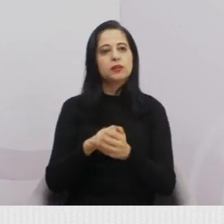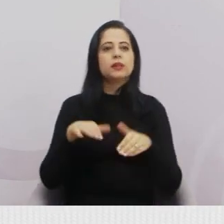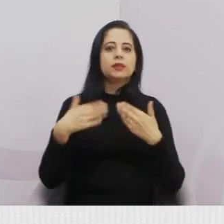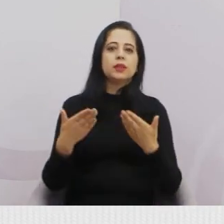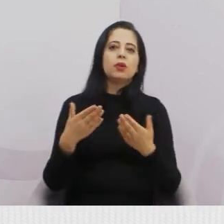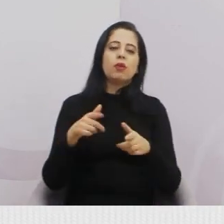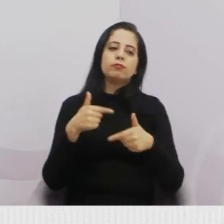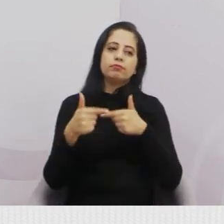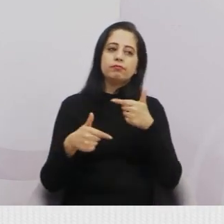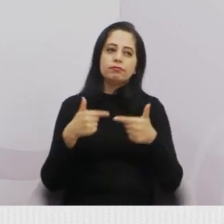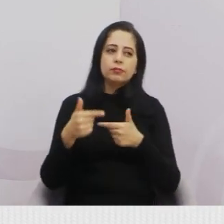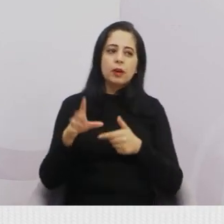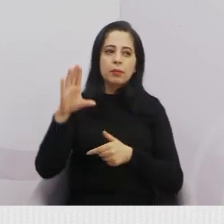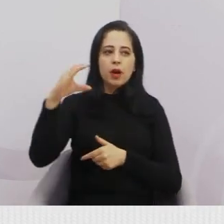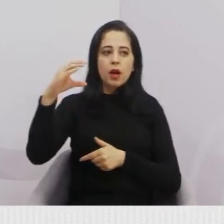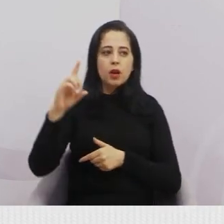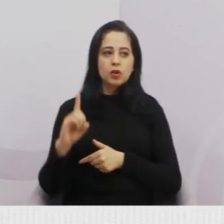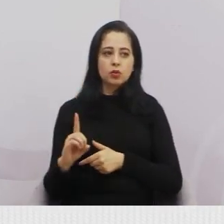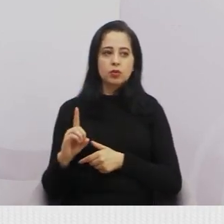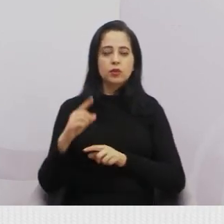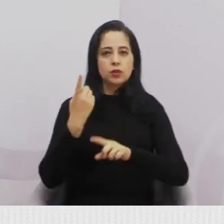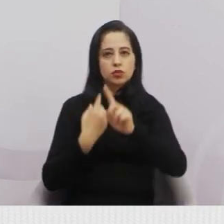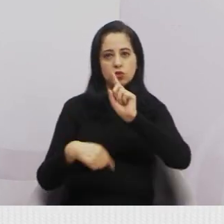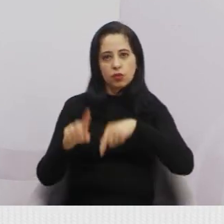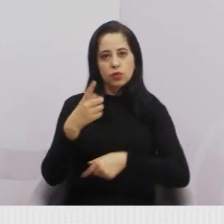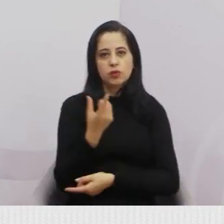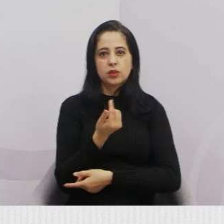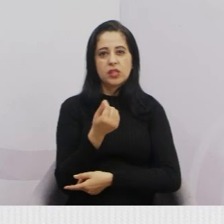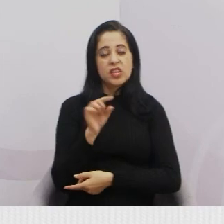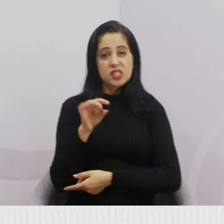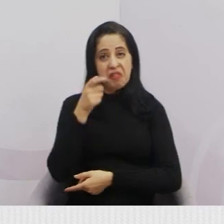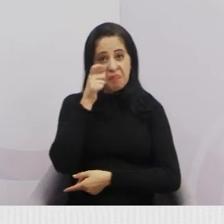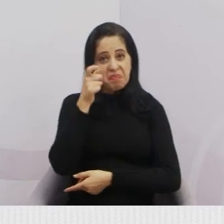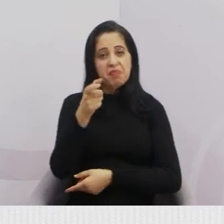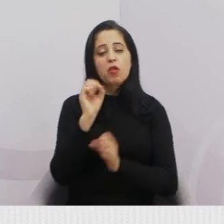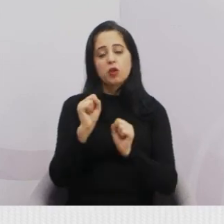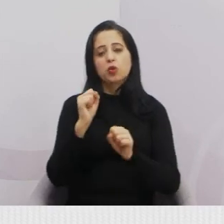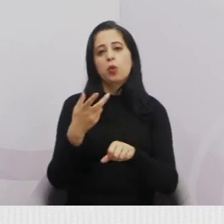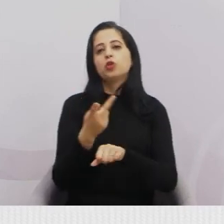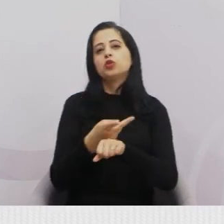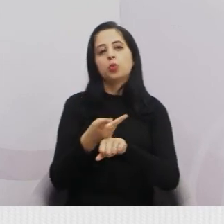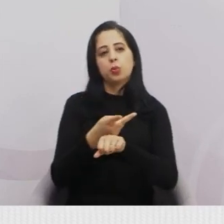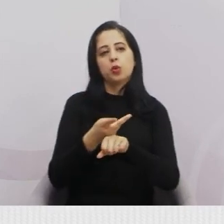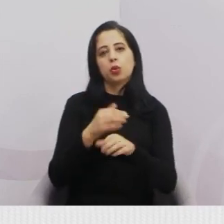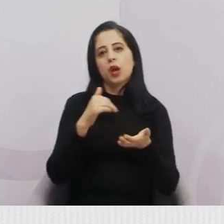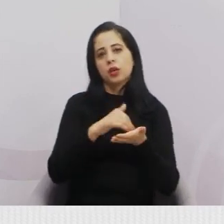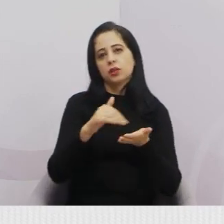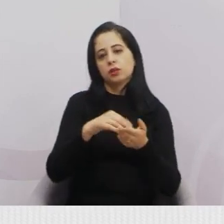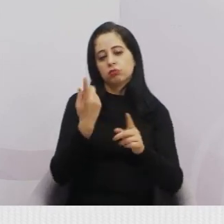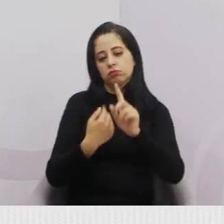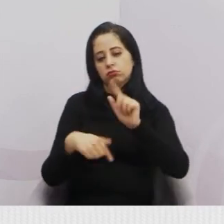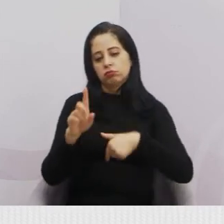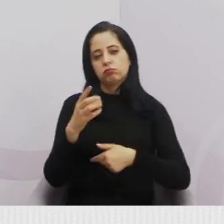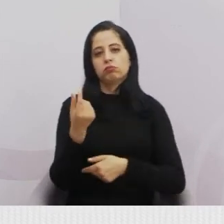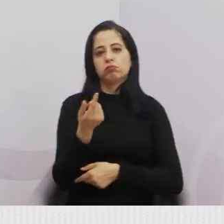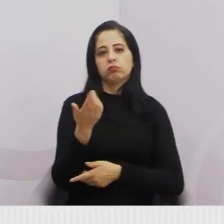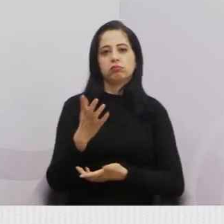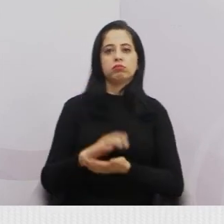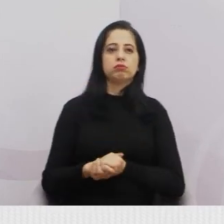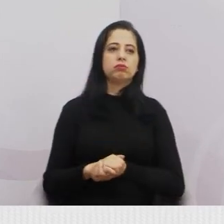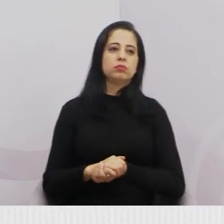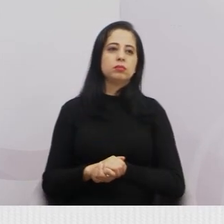sendo coordenado pela Secretaria de Desenvolvimento Econômico. Quem tiver interesse, procure a Secretaria de Desenvolvimento Econômico, no caso.